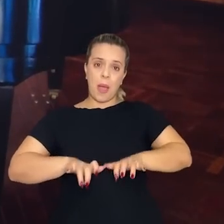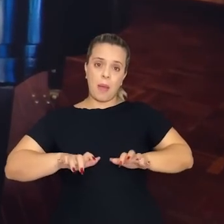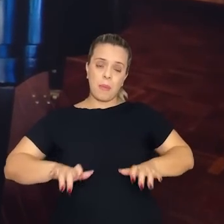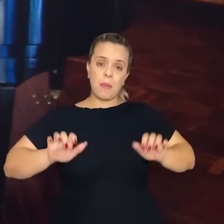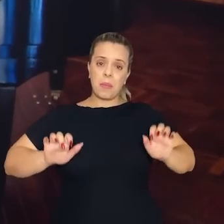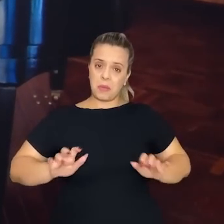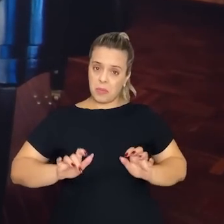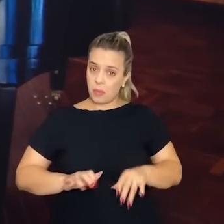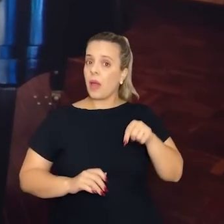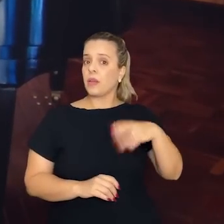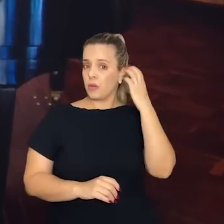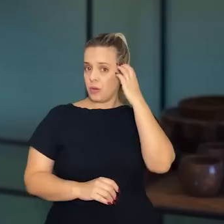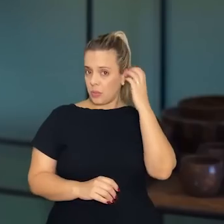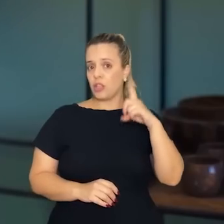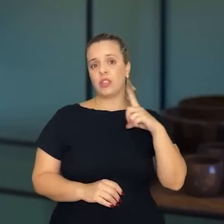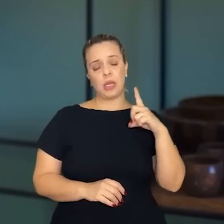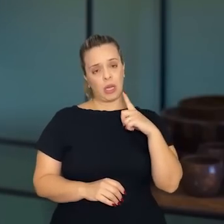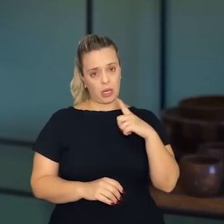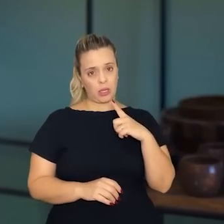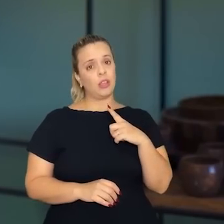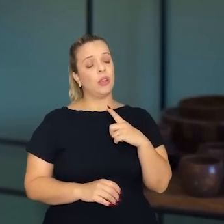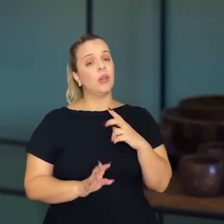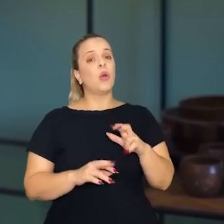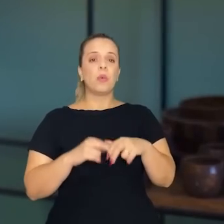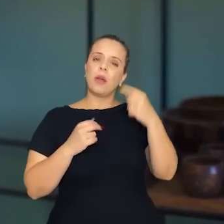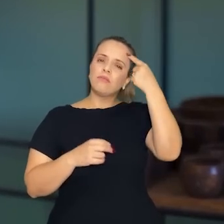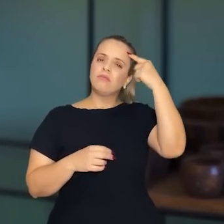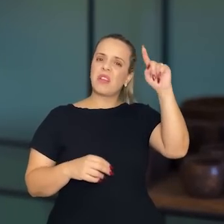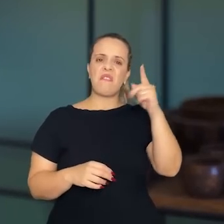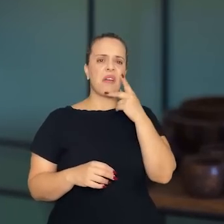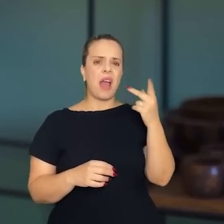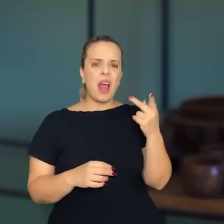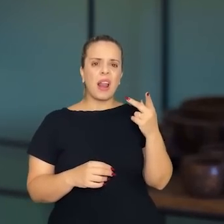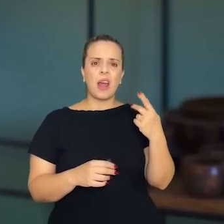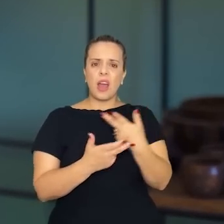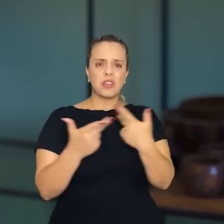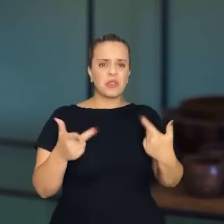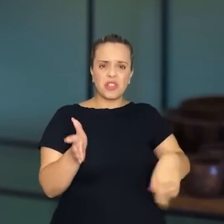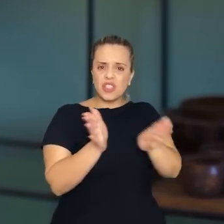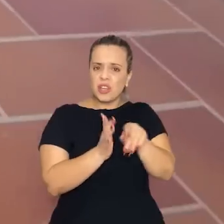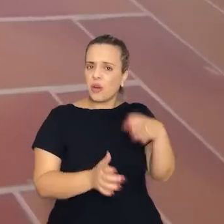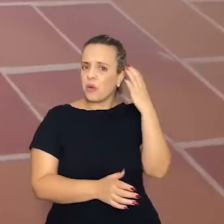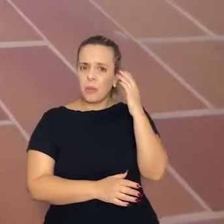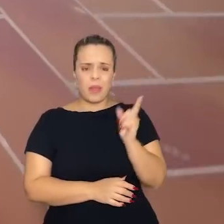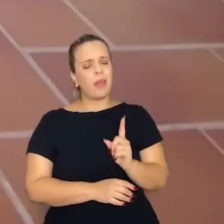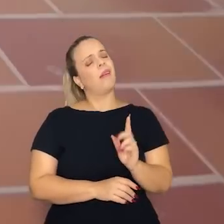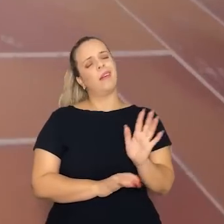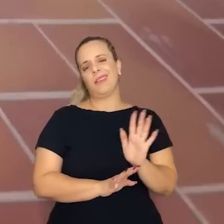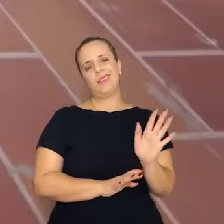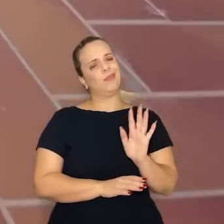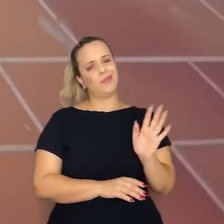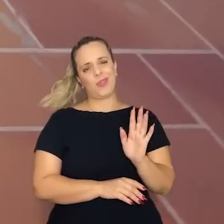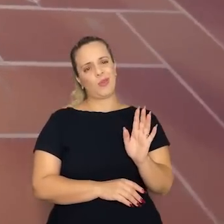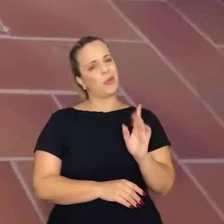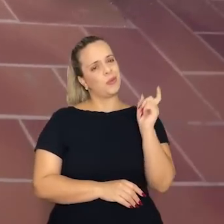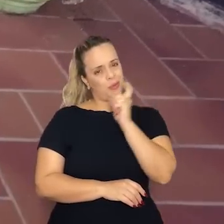muito piano importado, tinha. Então, essa ideia de que não chegava as coisas, ela não é